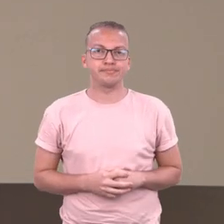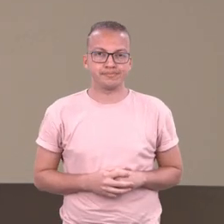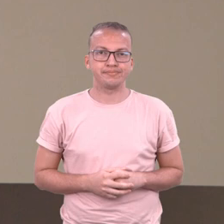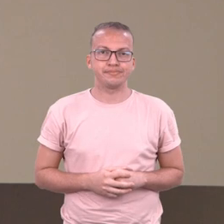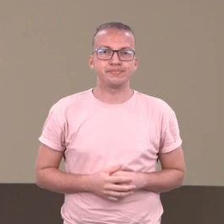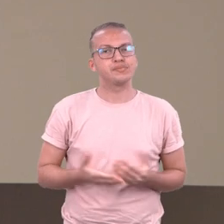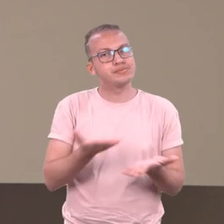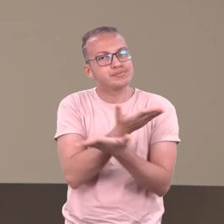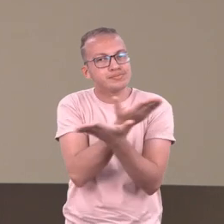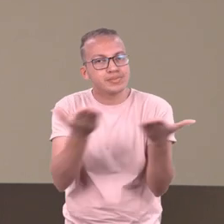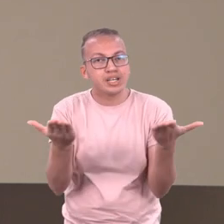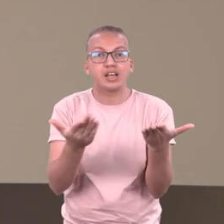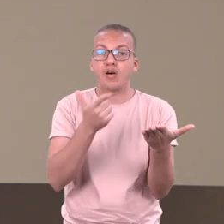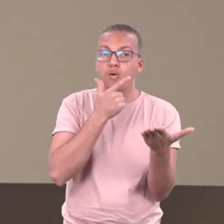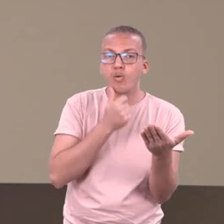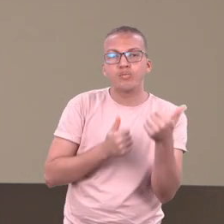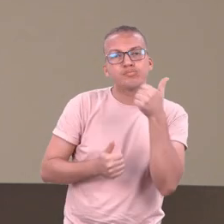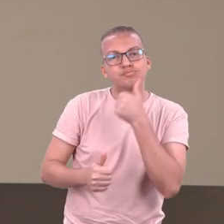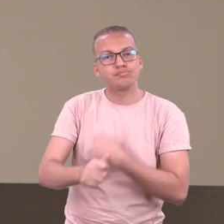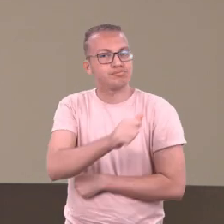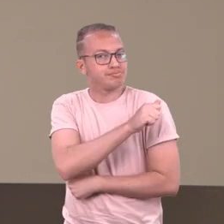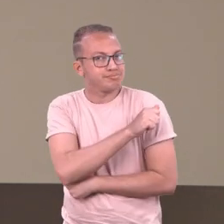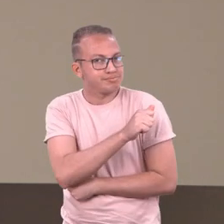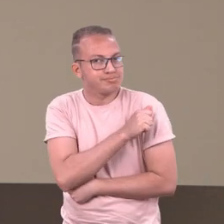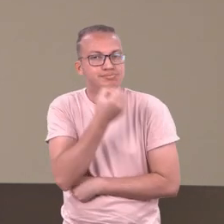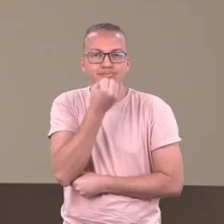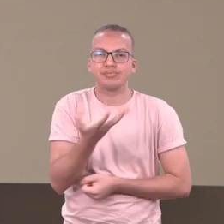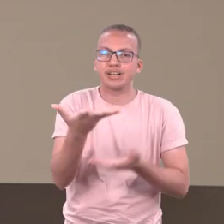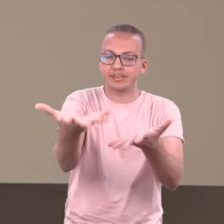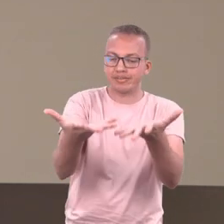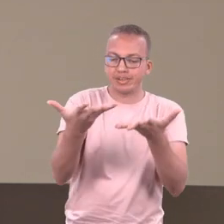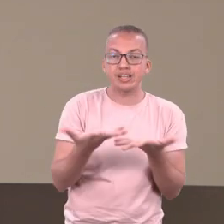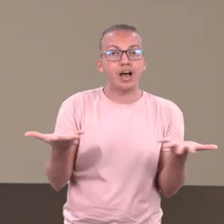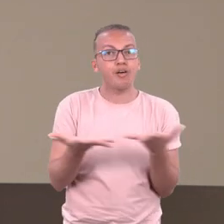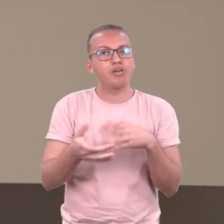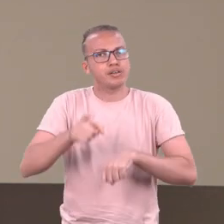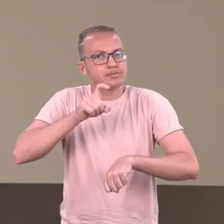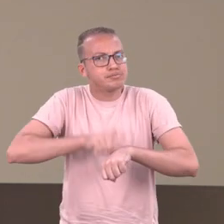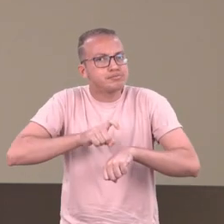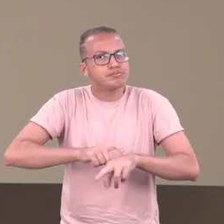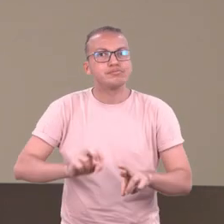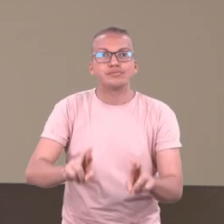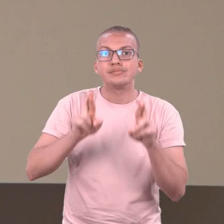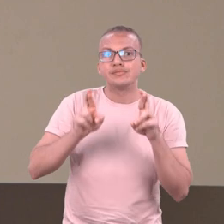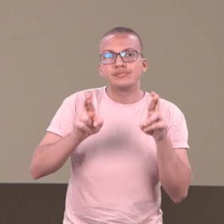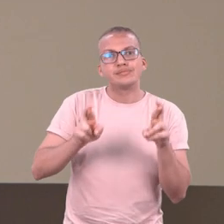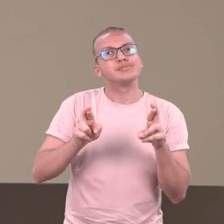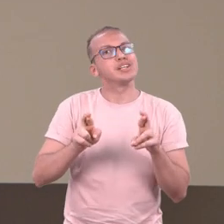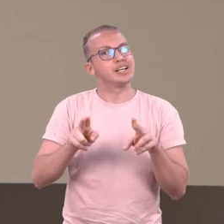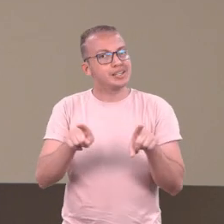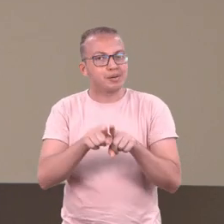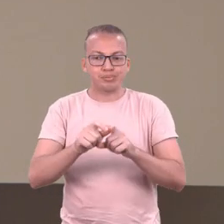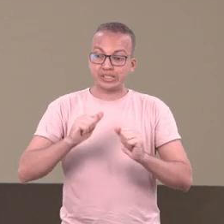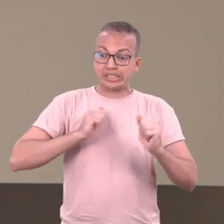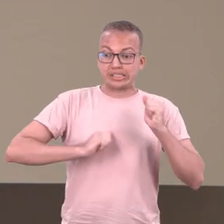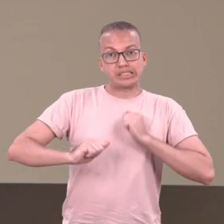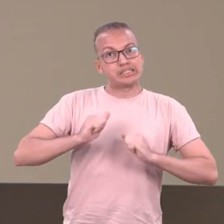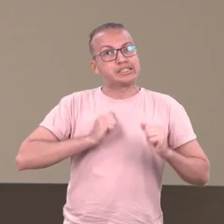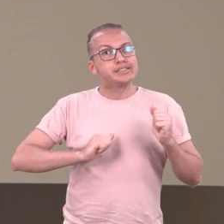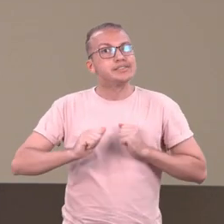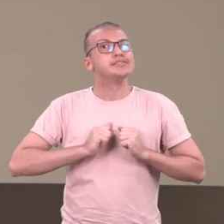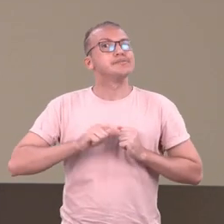muito bem-vindos à Universidade Federal de Sergipe. Momento de grande expectativa e, provavelmente, de muita